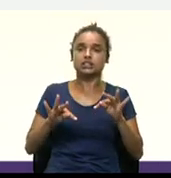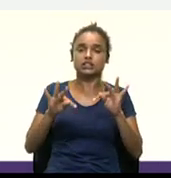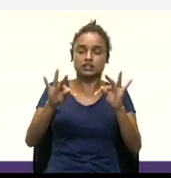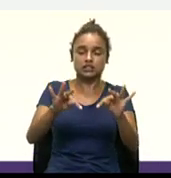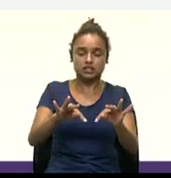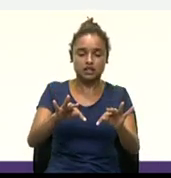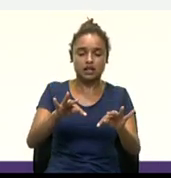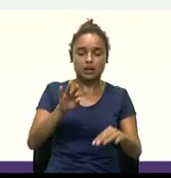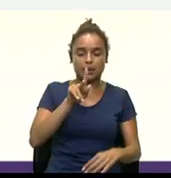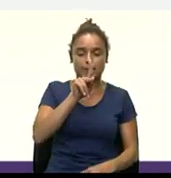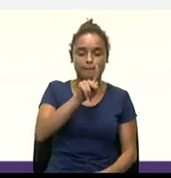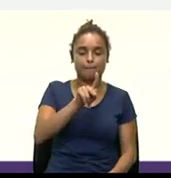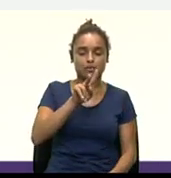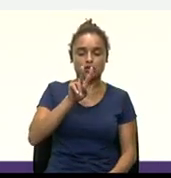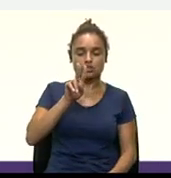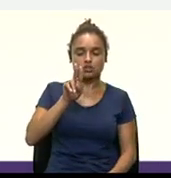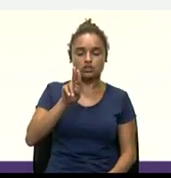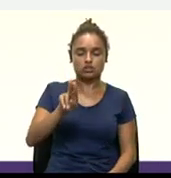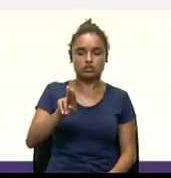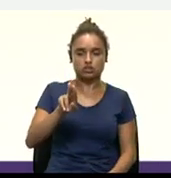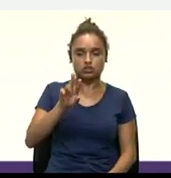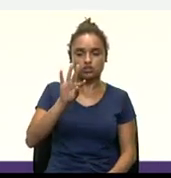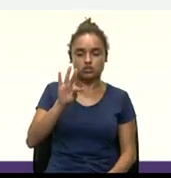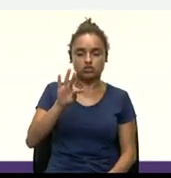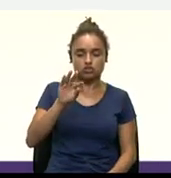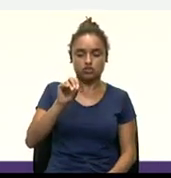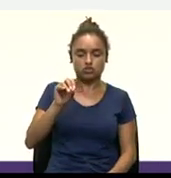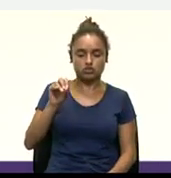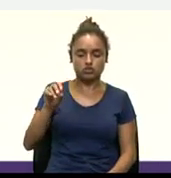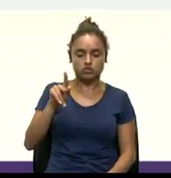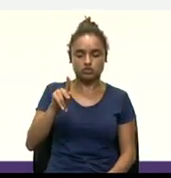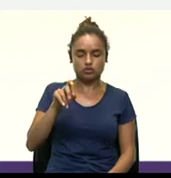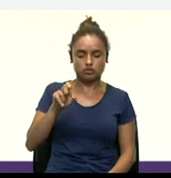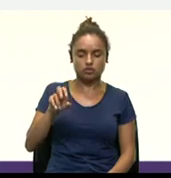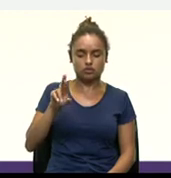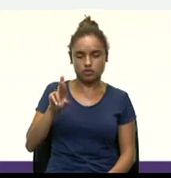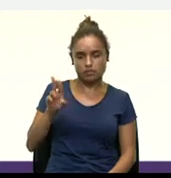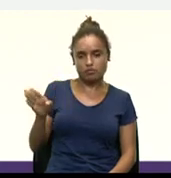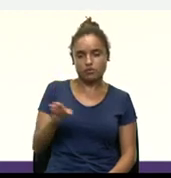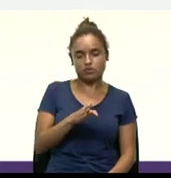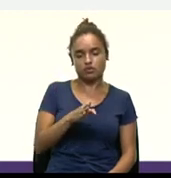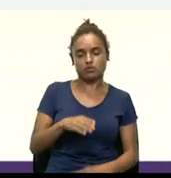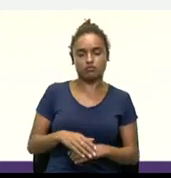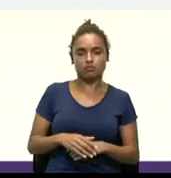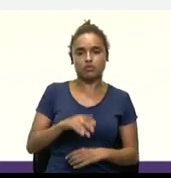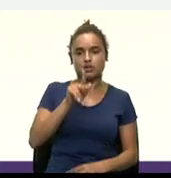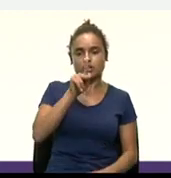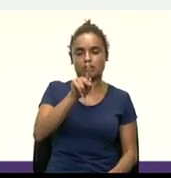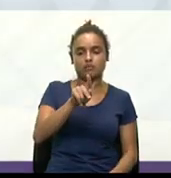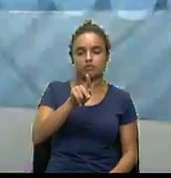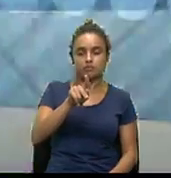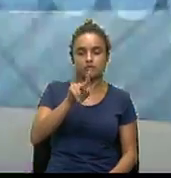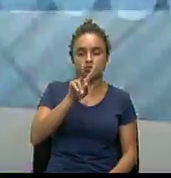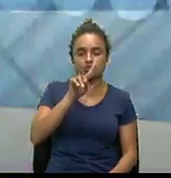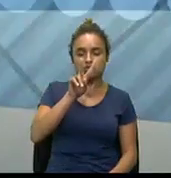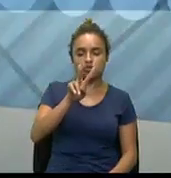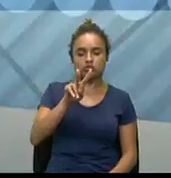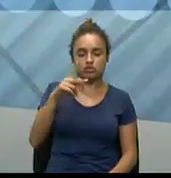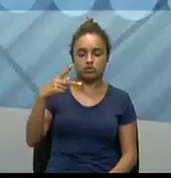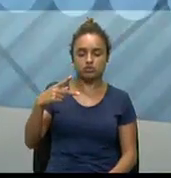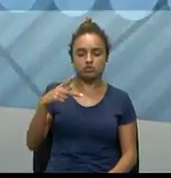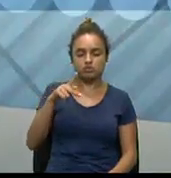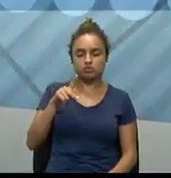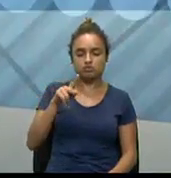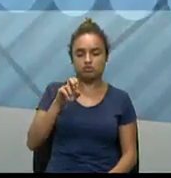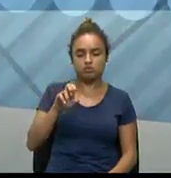P2P ou peer-to-peer, de dinheiro eletrônico. O que é esse P2P peer-to